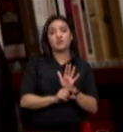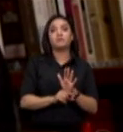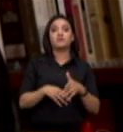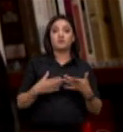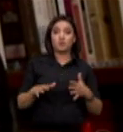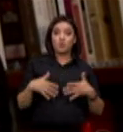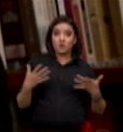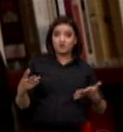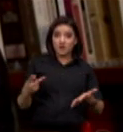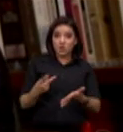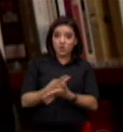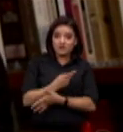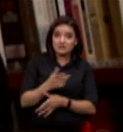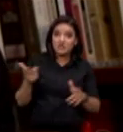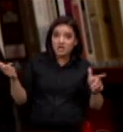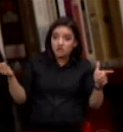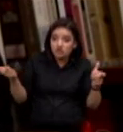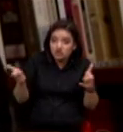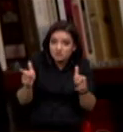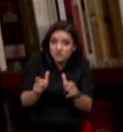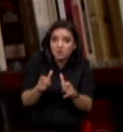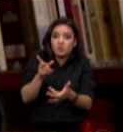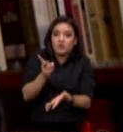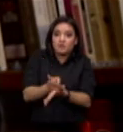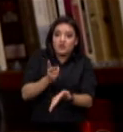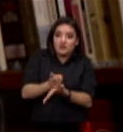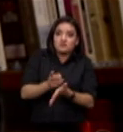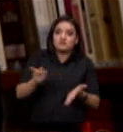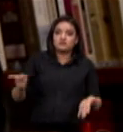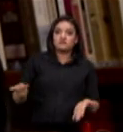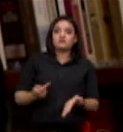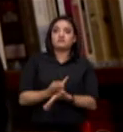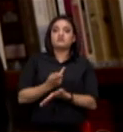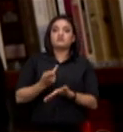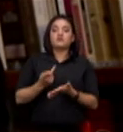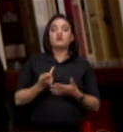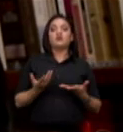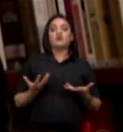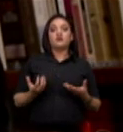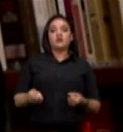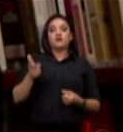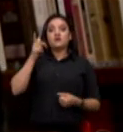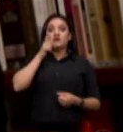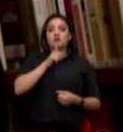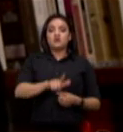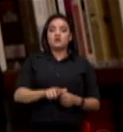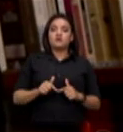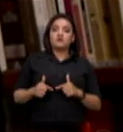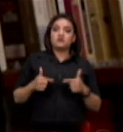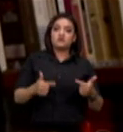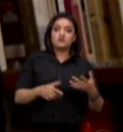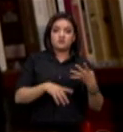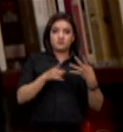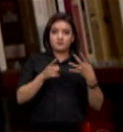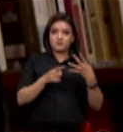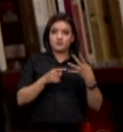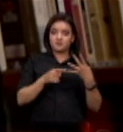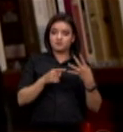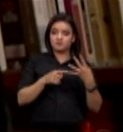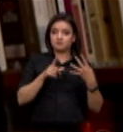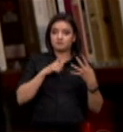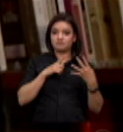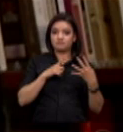nesse estágio de redução do ritmo de desmatamento nós vamos conseguir atuar sobre a quarta prioridade do plano